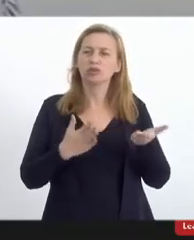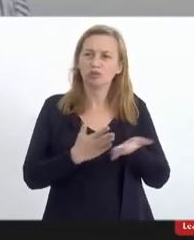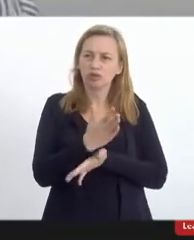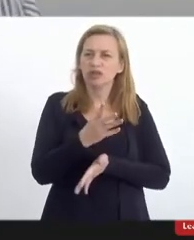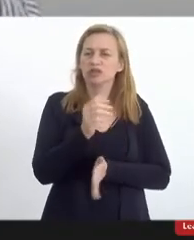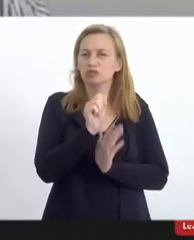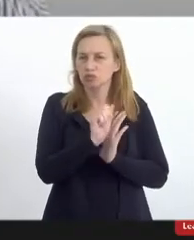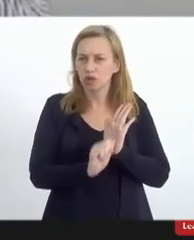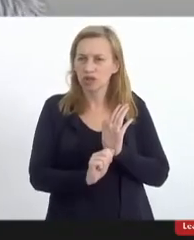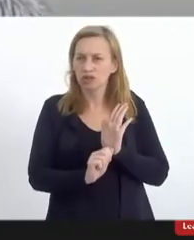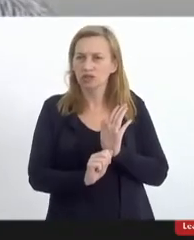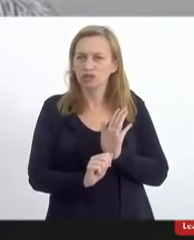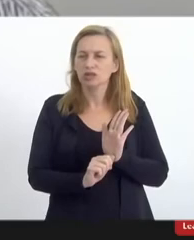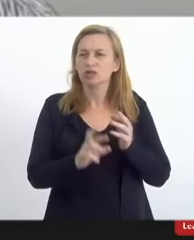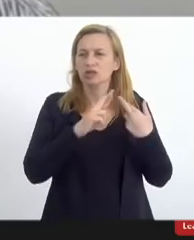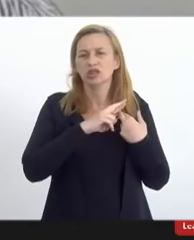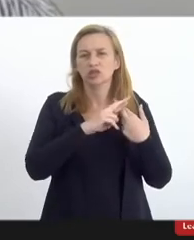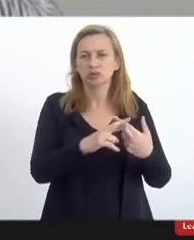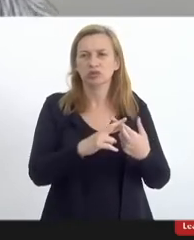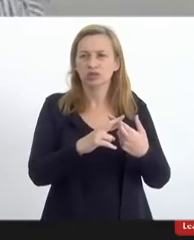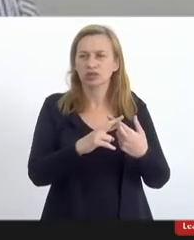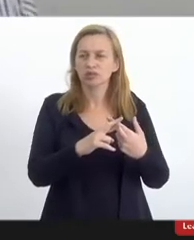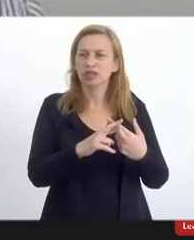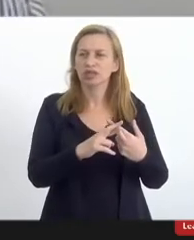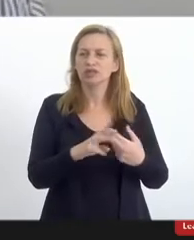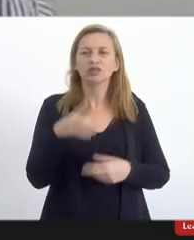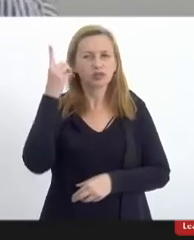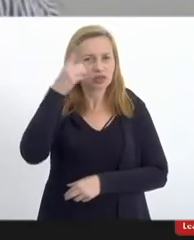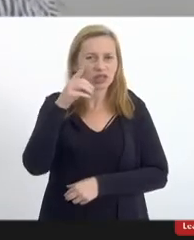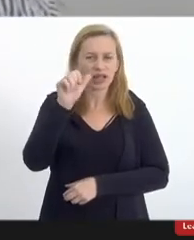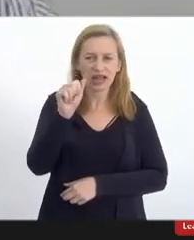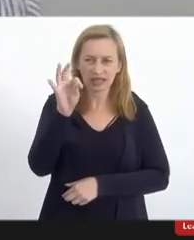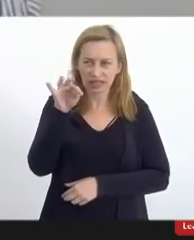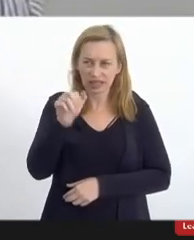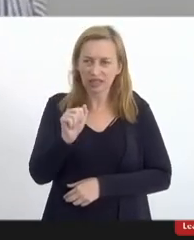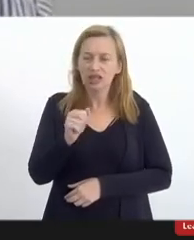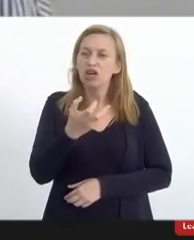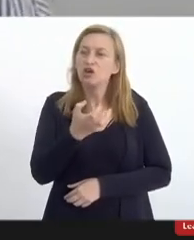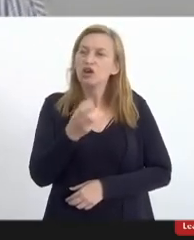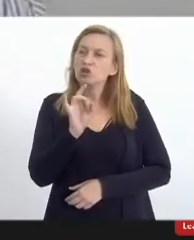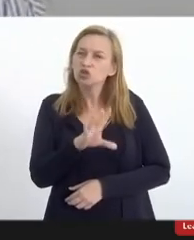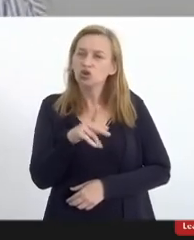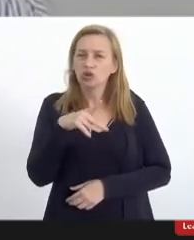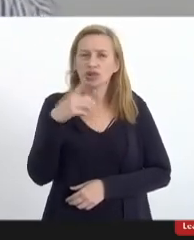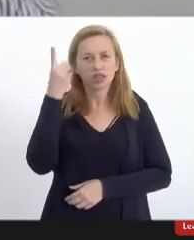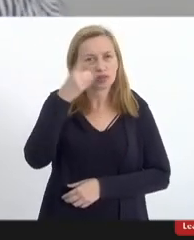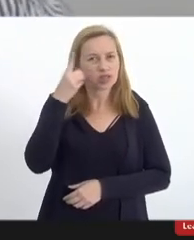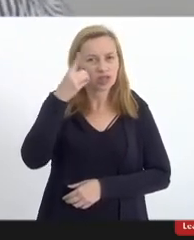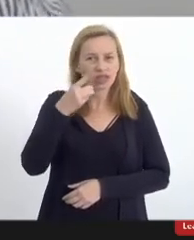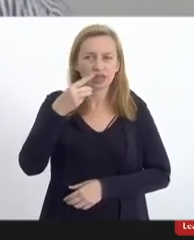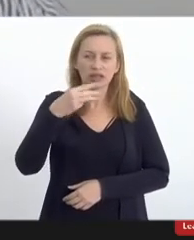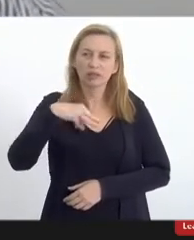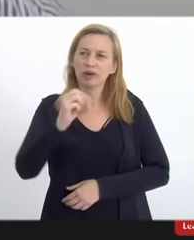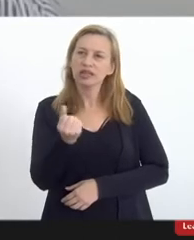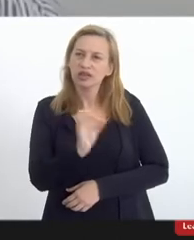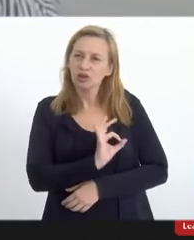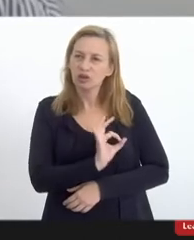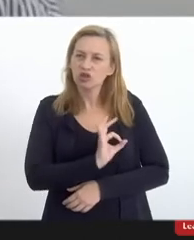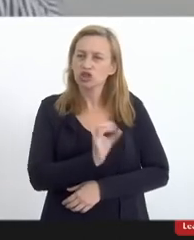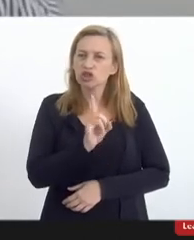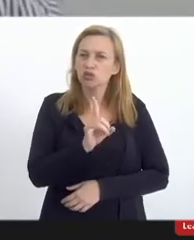relatório sobre a responsabilidade do deputado Atila Nunes eu quero apenas deputada Marta Rocha não apenas